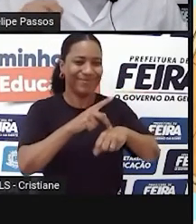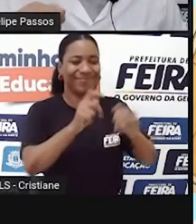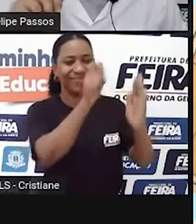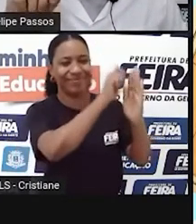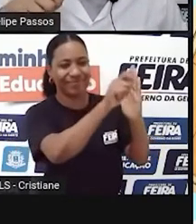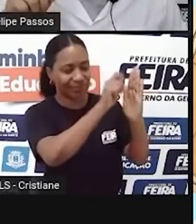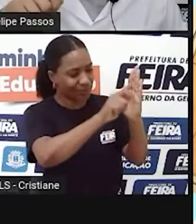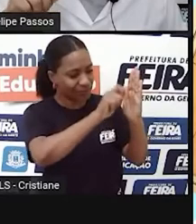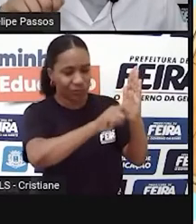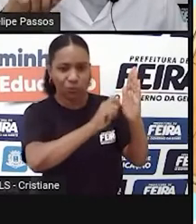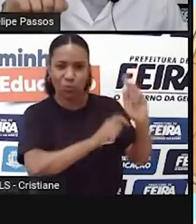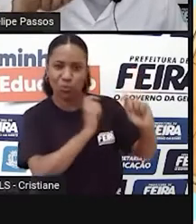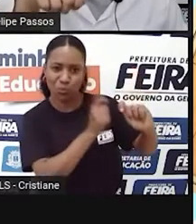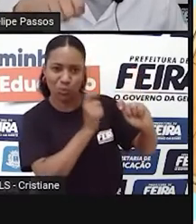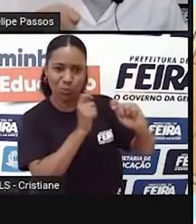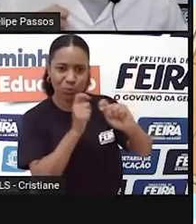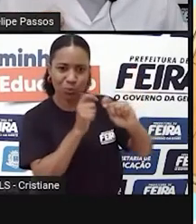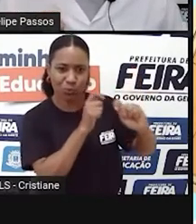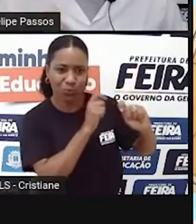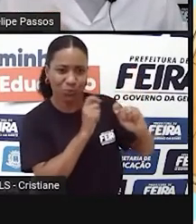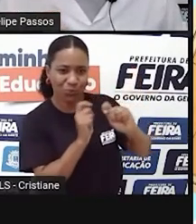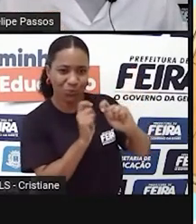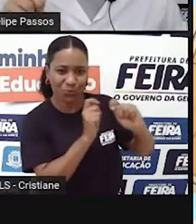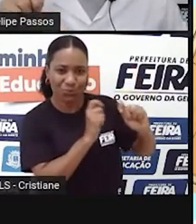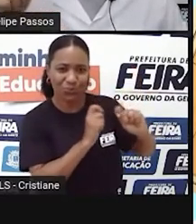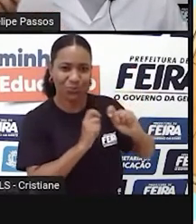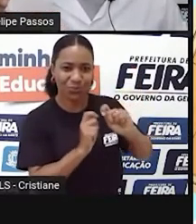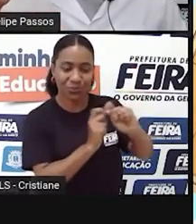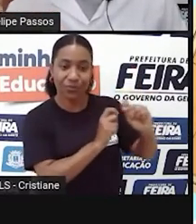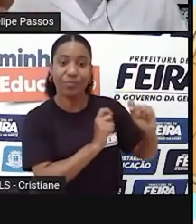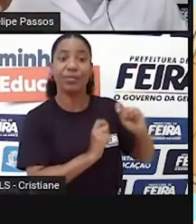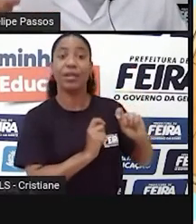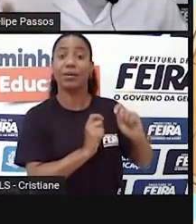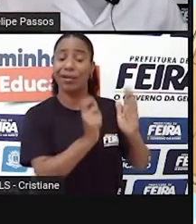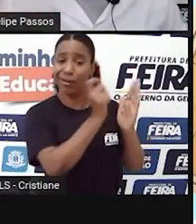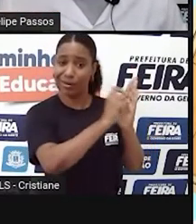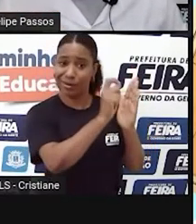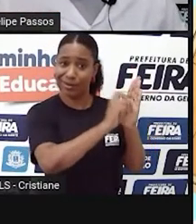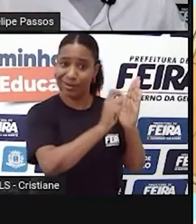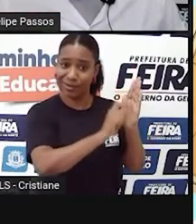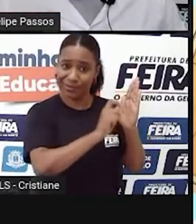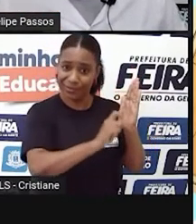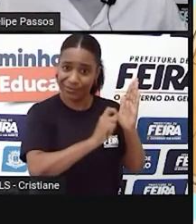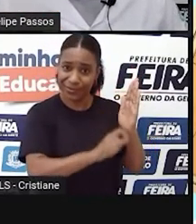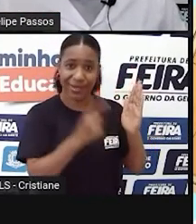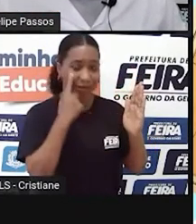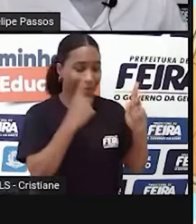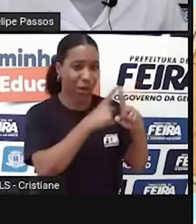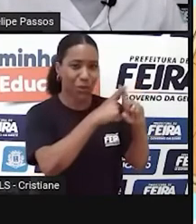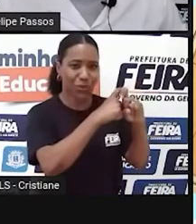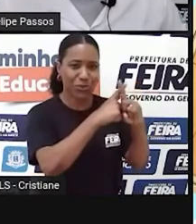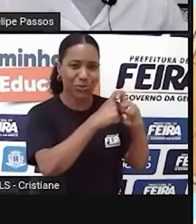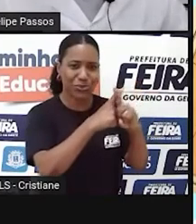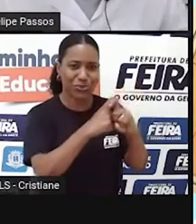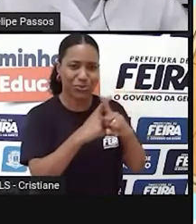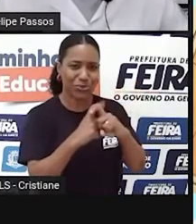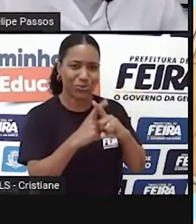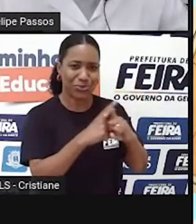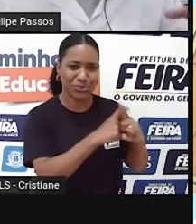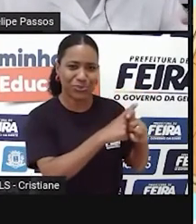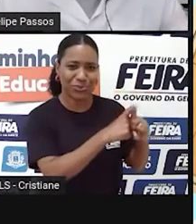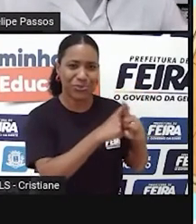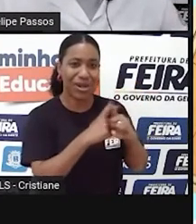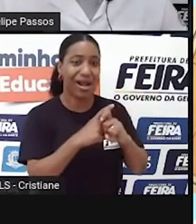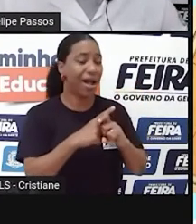usavam, faziam talhos na pedra. E esses riscos que a gente não consegue identificar, a gente não consegue